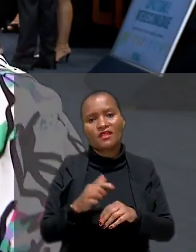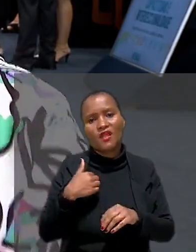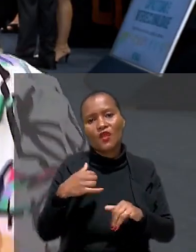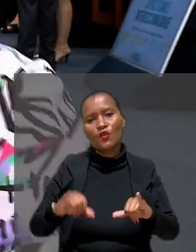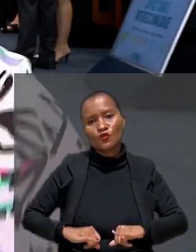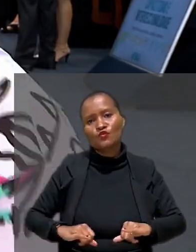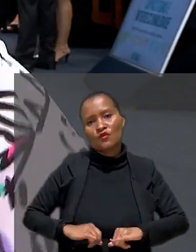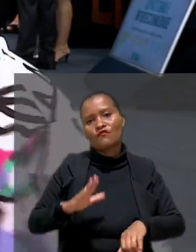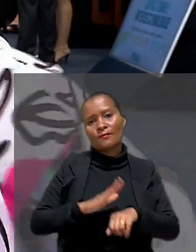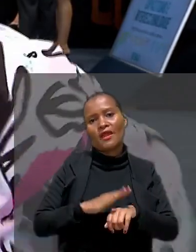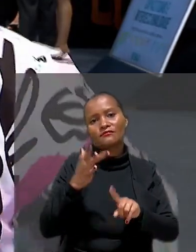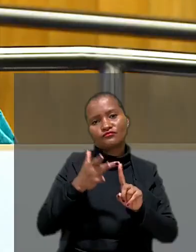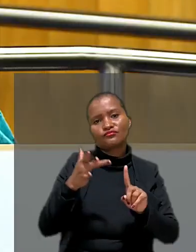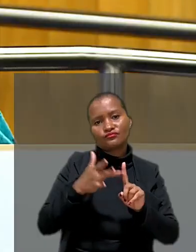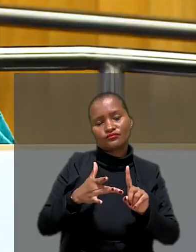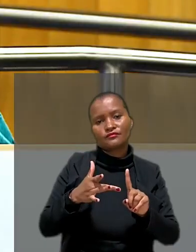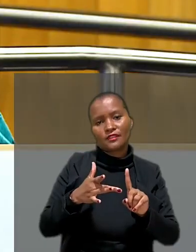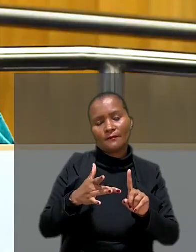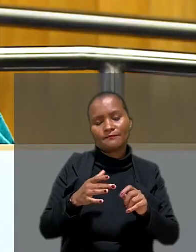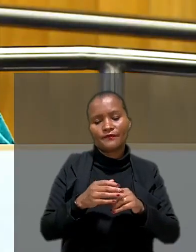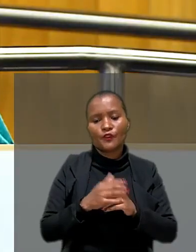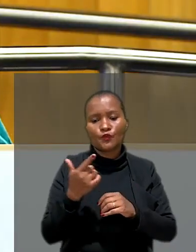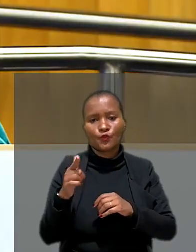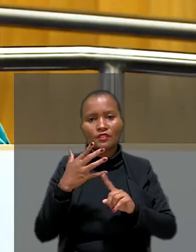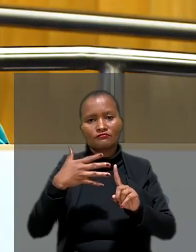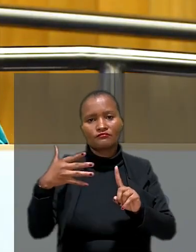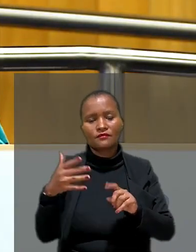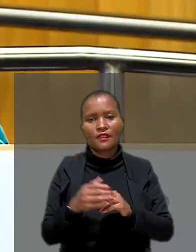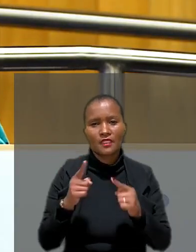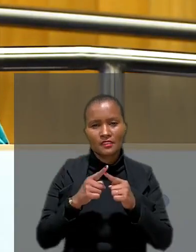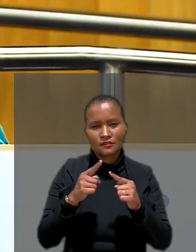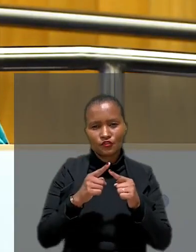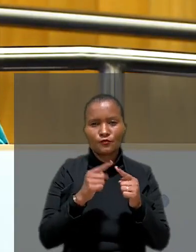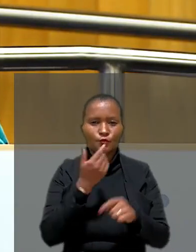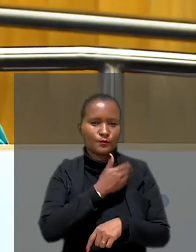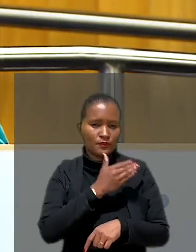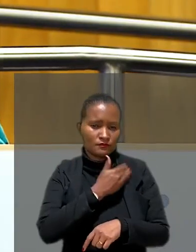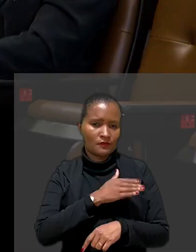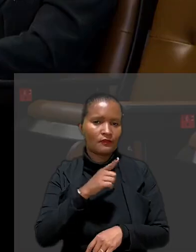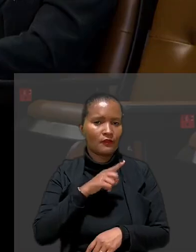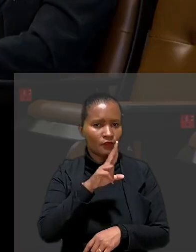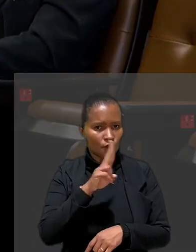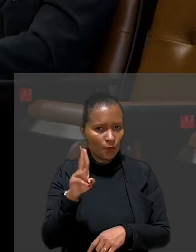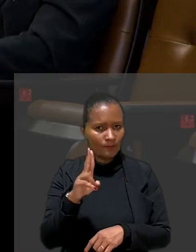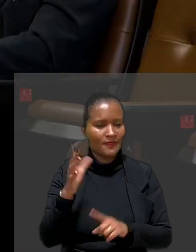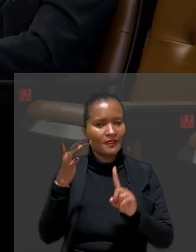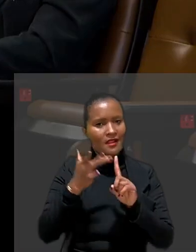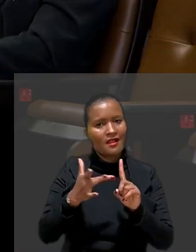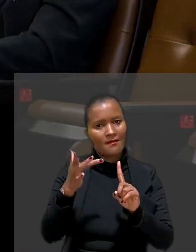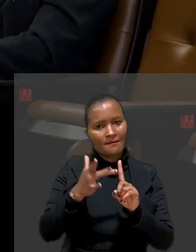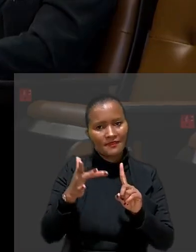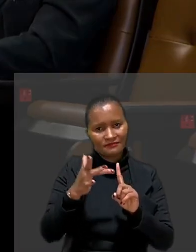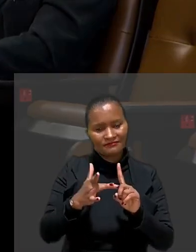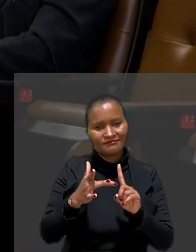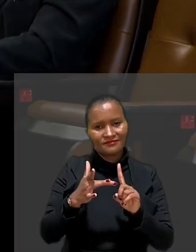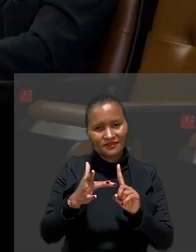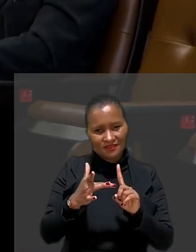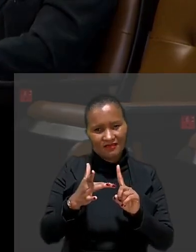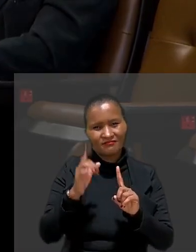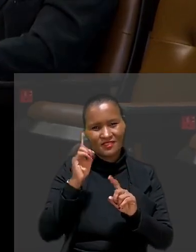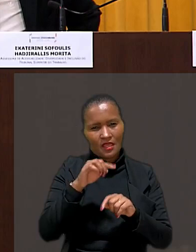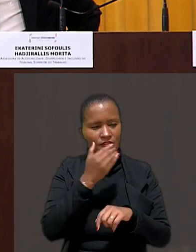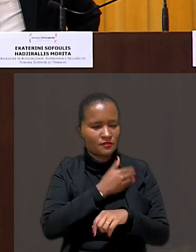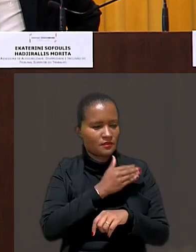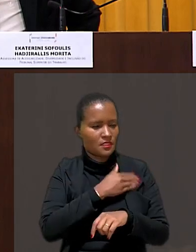capacita e muito que LGBTfobia. Esse tipo de preconceito tem nome, capacitismo, o ato de discriminar pessoas com